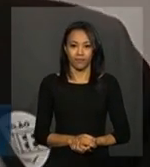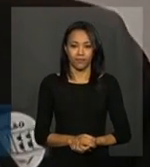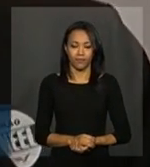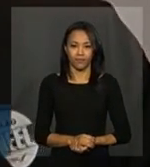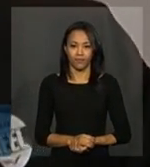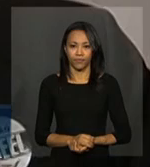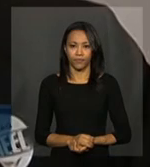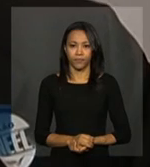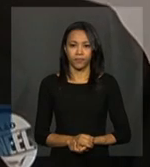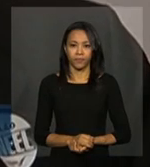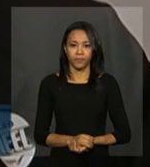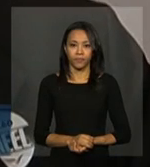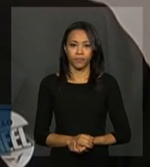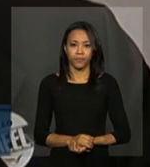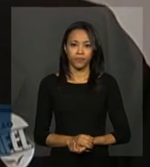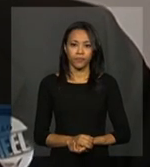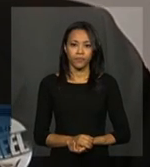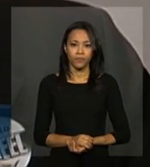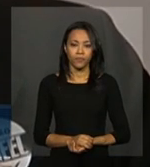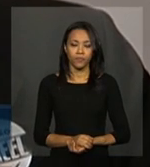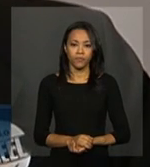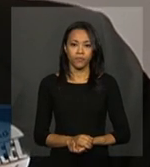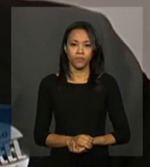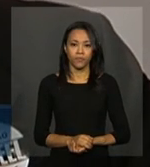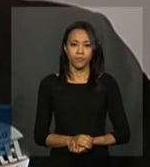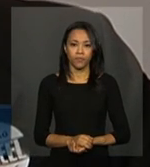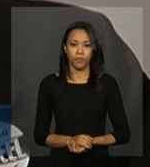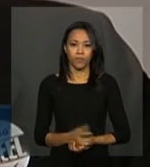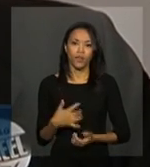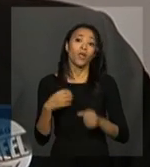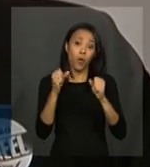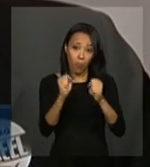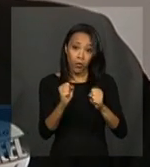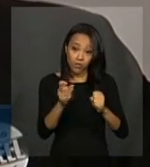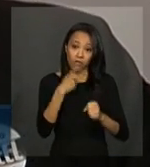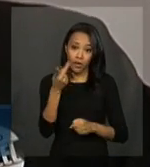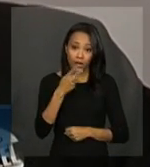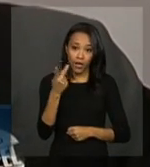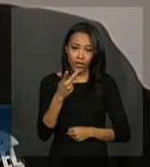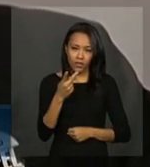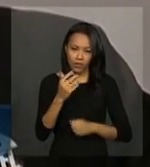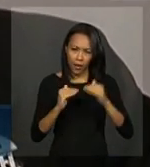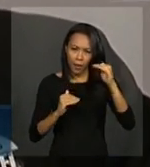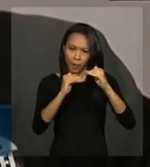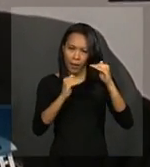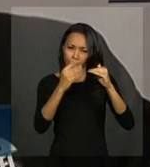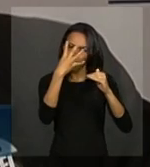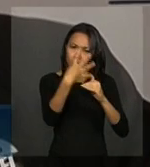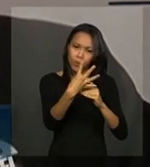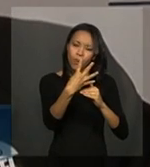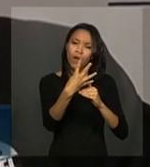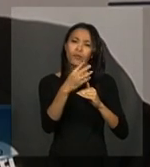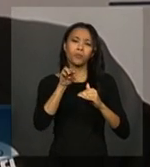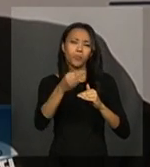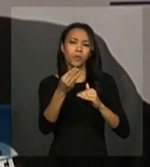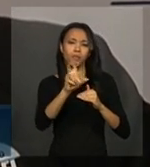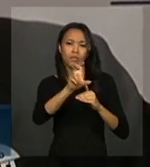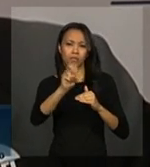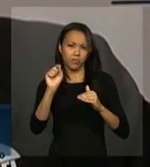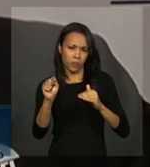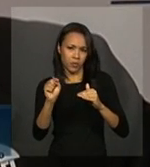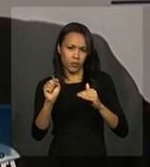é claro. Para baixo. Mas não está muito longe, não. Não, eu posso dizer que está mais próximo dos 4,5 do que dos 5, é isso? É.